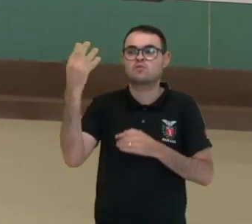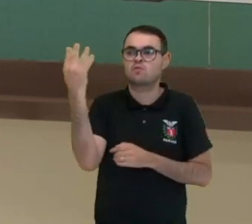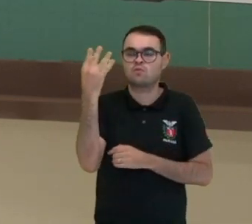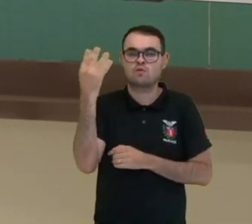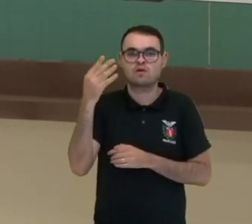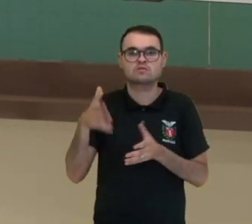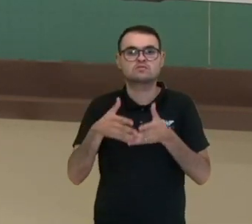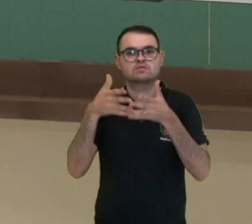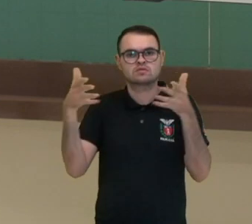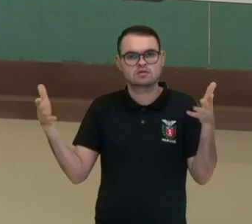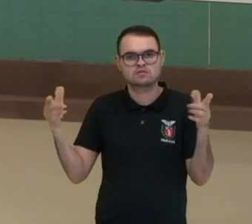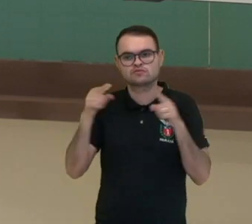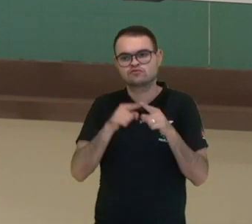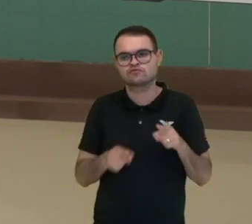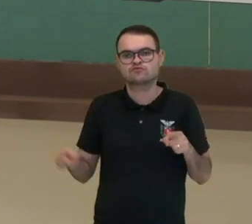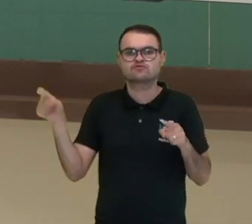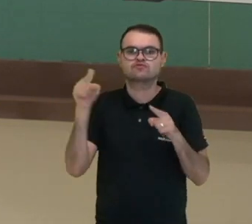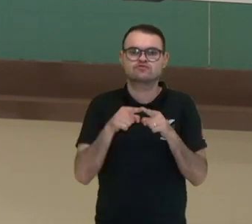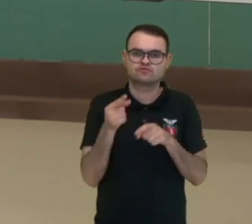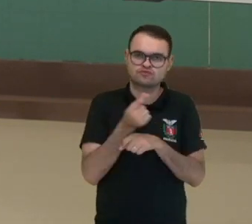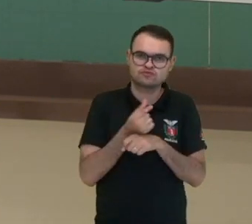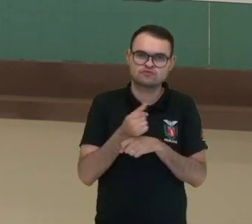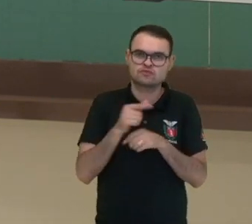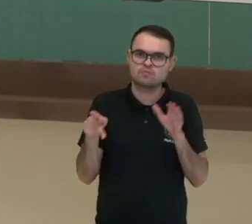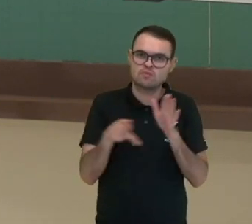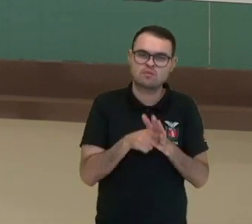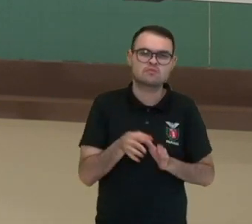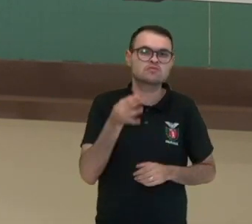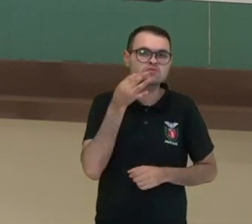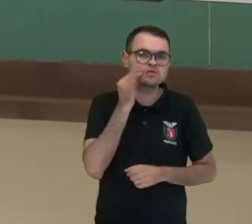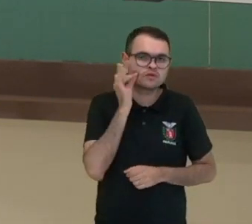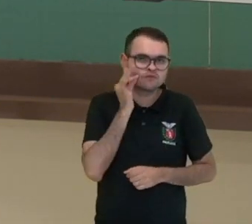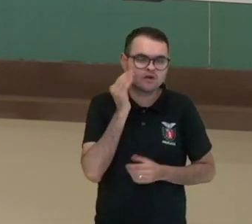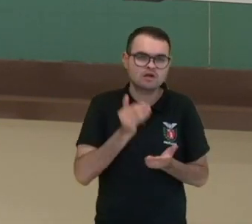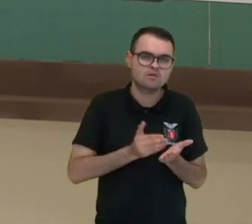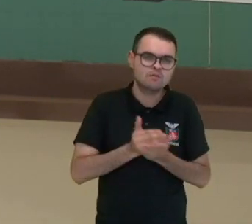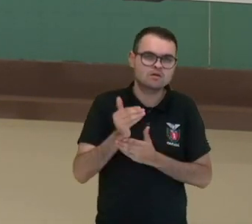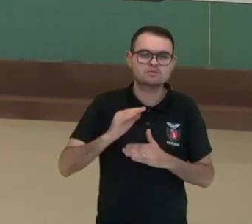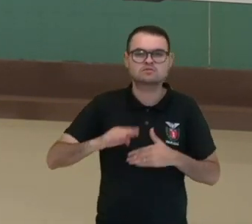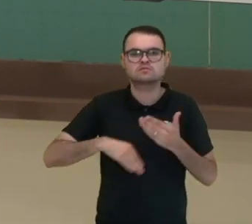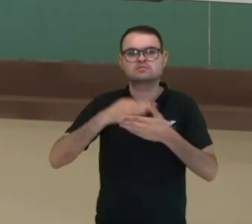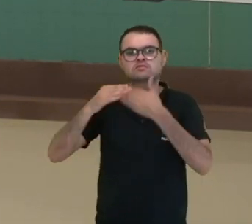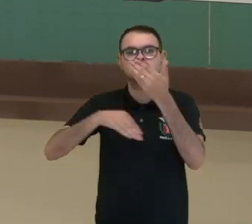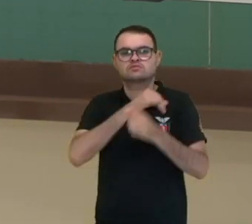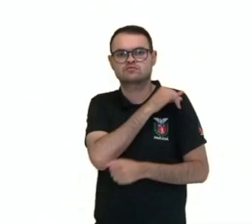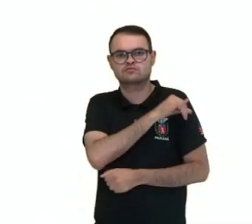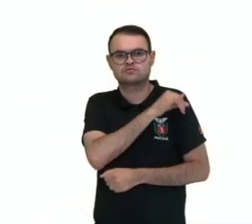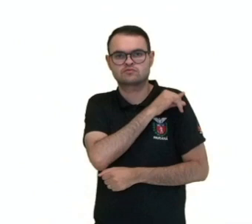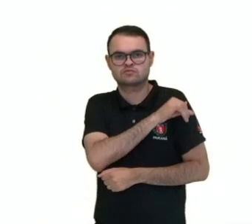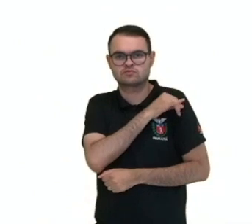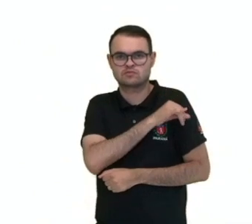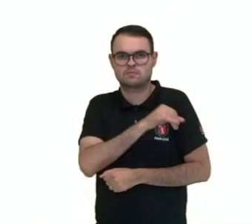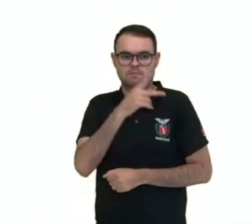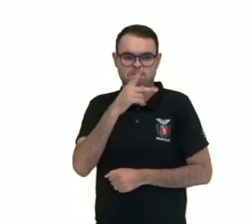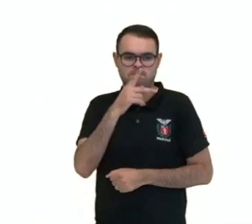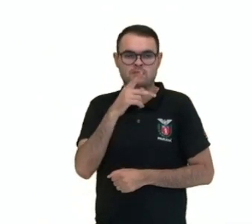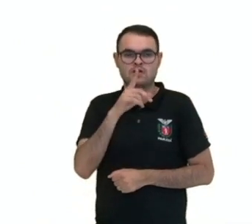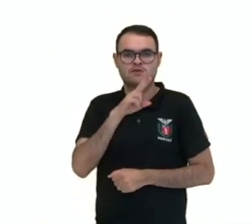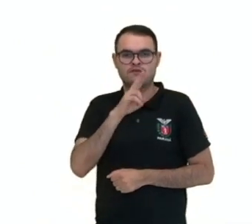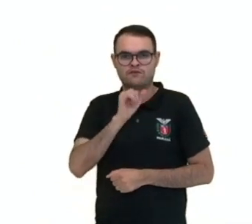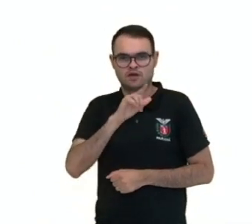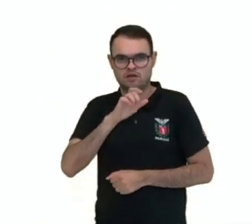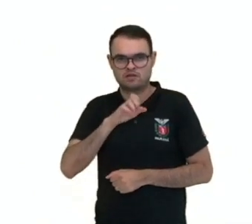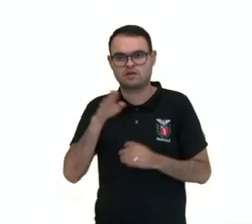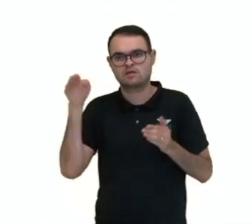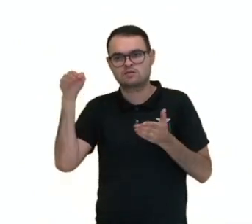grande ciclo econômico brasileiro, que foi o ciclo do café, que começa a se desenvolver no Vale do Paraíba e vai para a região de São Paulo